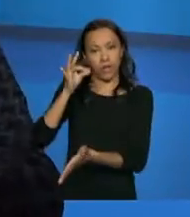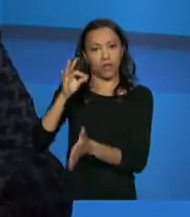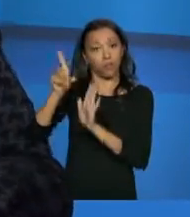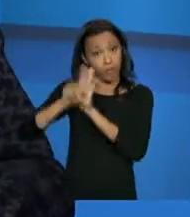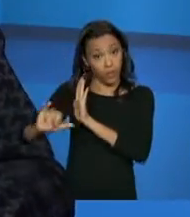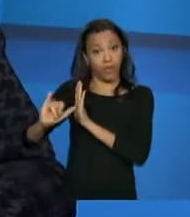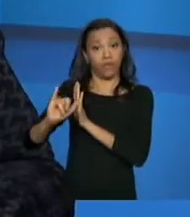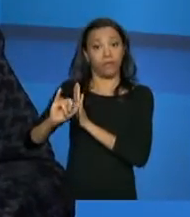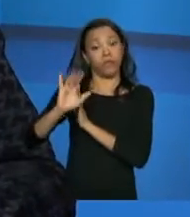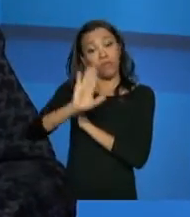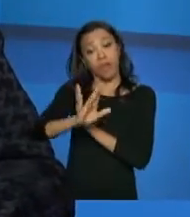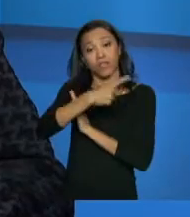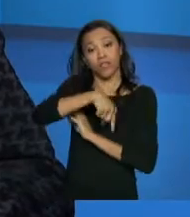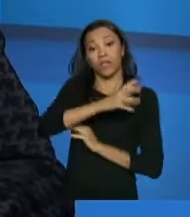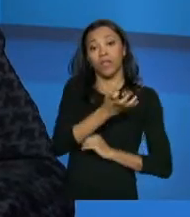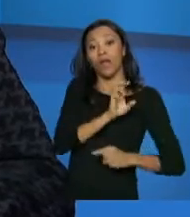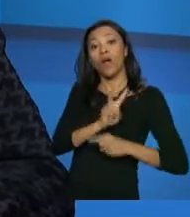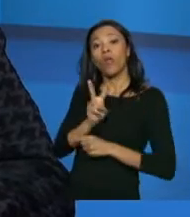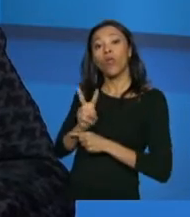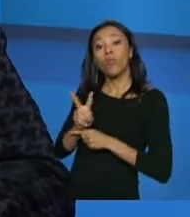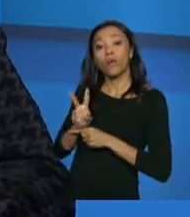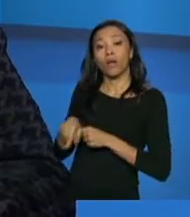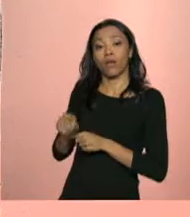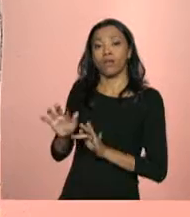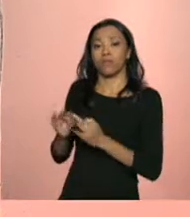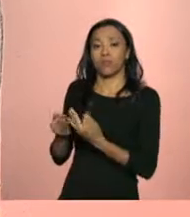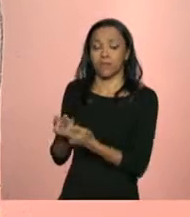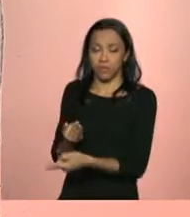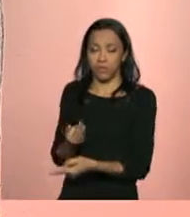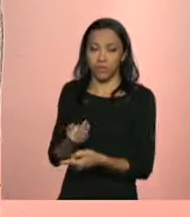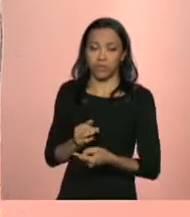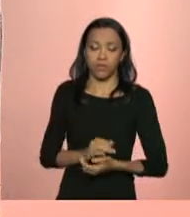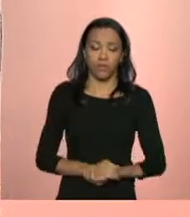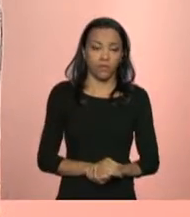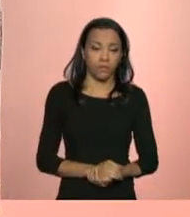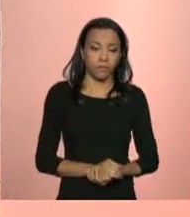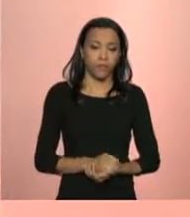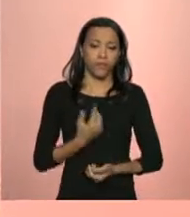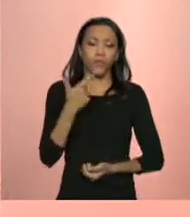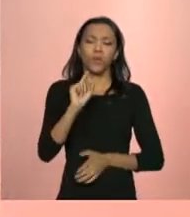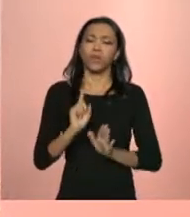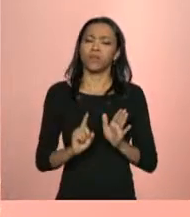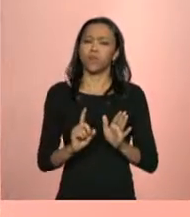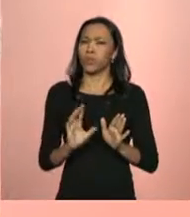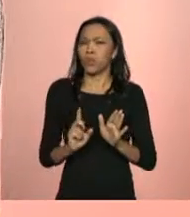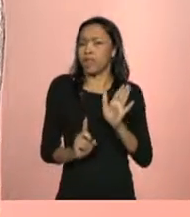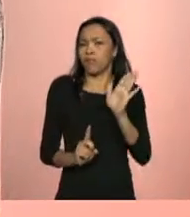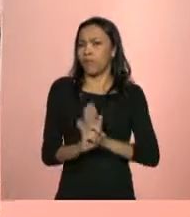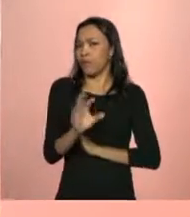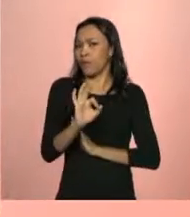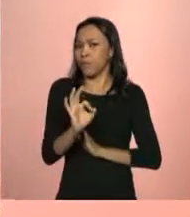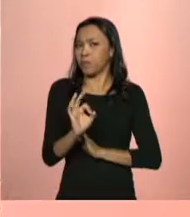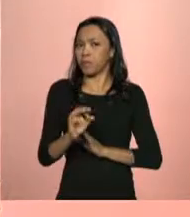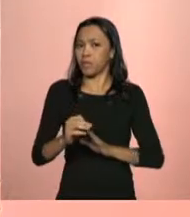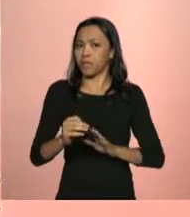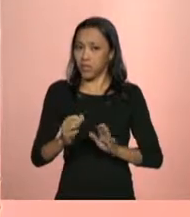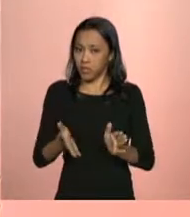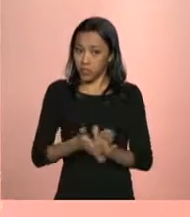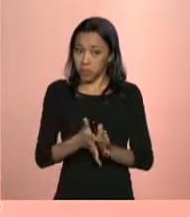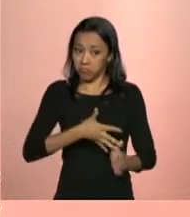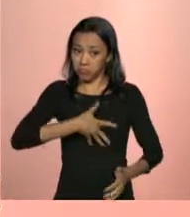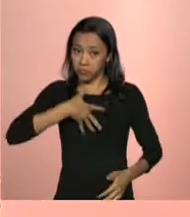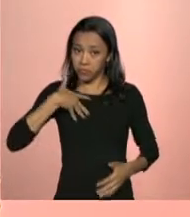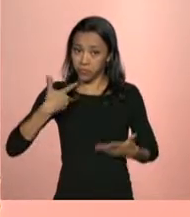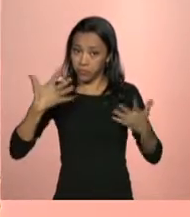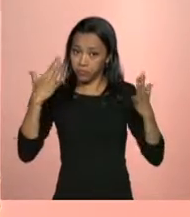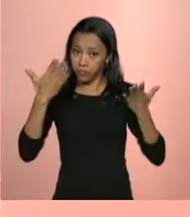verdade, pelo acompanhamento realmente das famílias. Ok. Na verdade, a próxima aqui não é nenhuma pergunta, é um elogio. Meu nome é